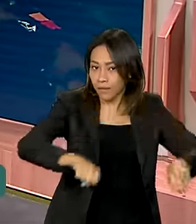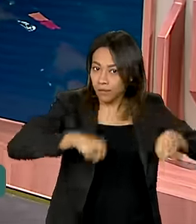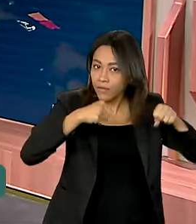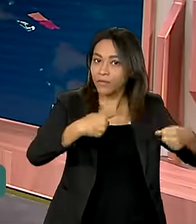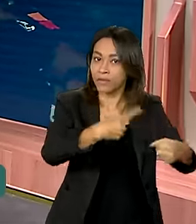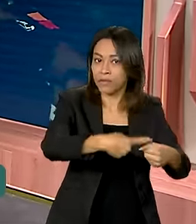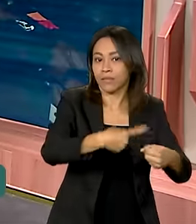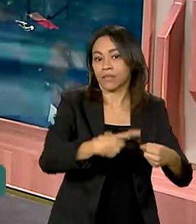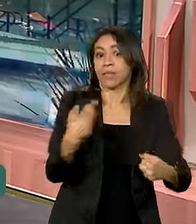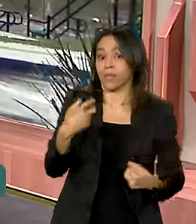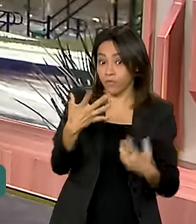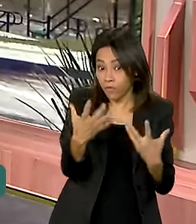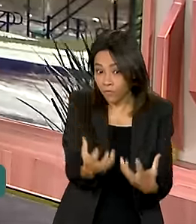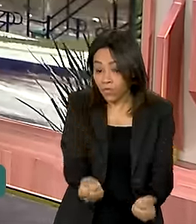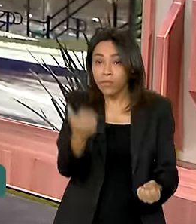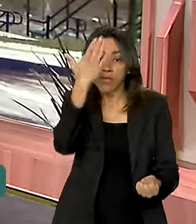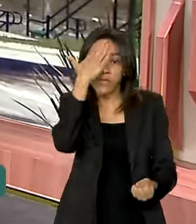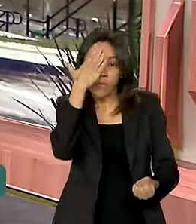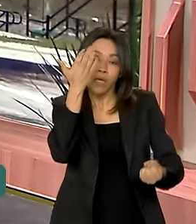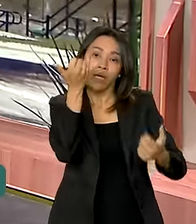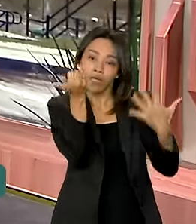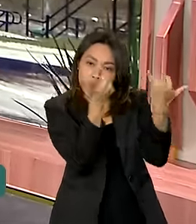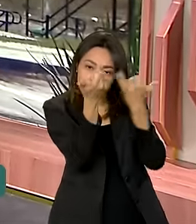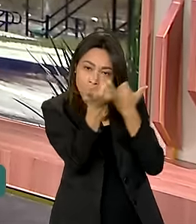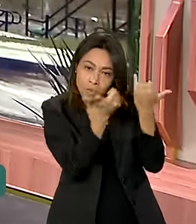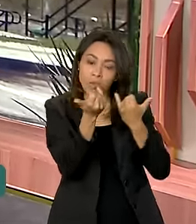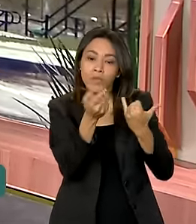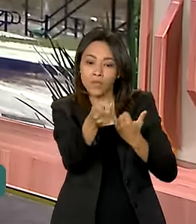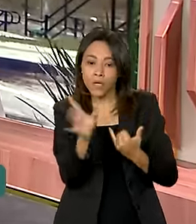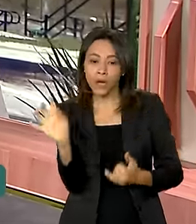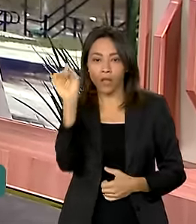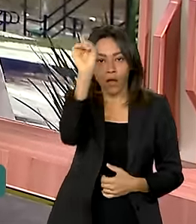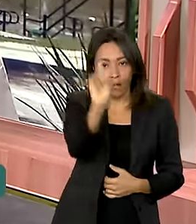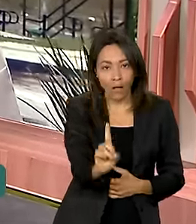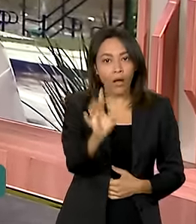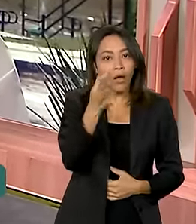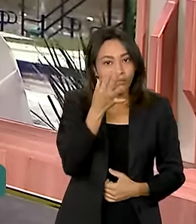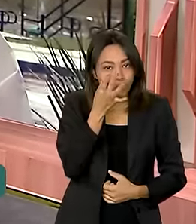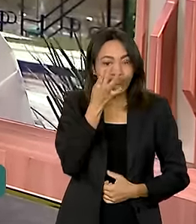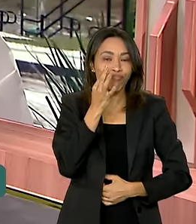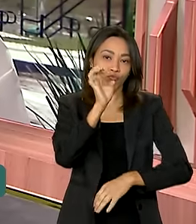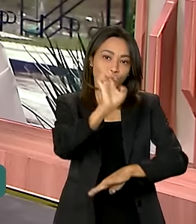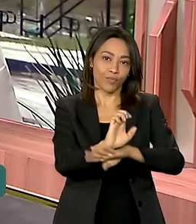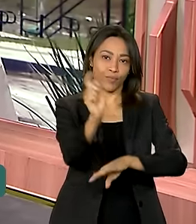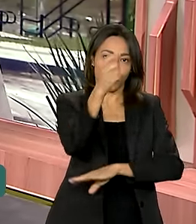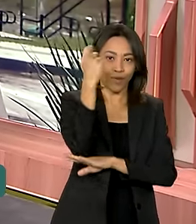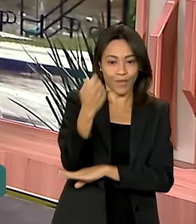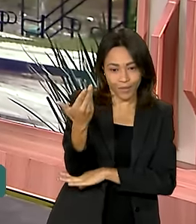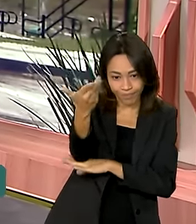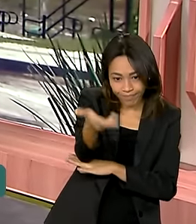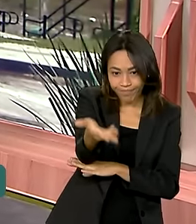ao vivo com a repórter Luana Karen, que está em Porto Alegre. Bom dia, Luana. É com você.